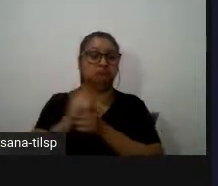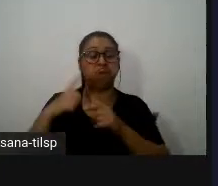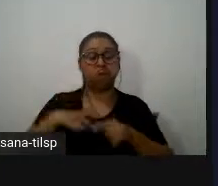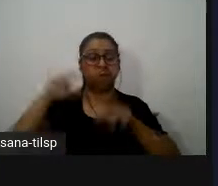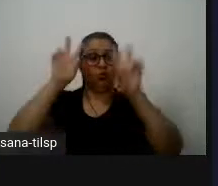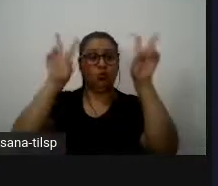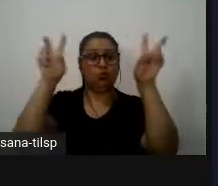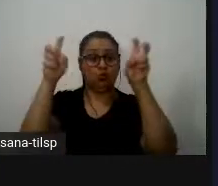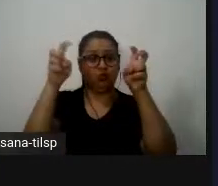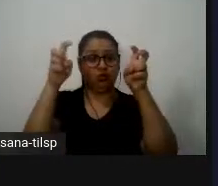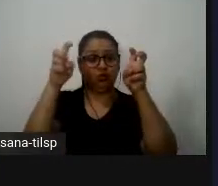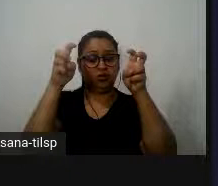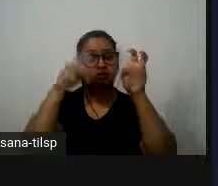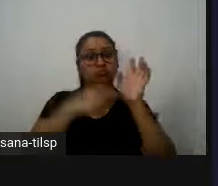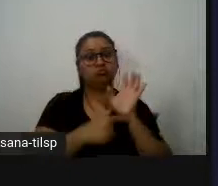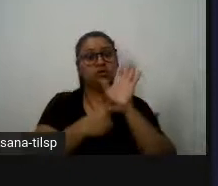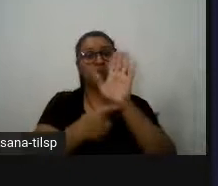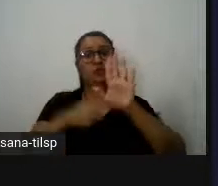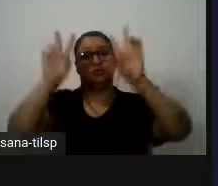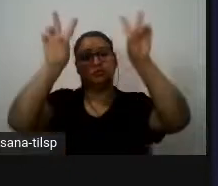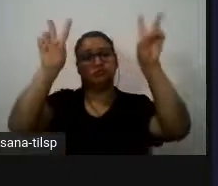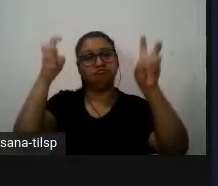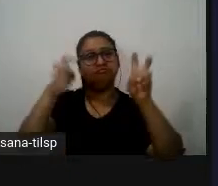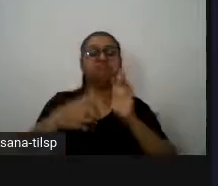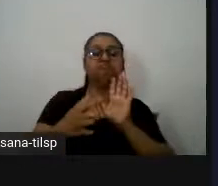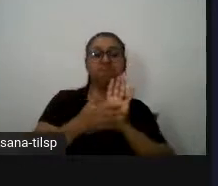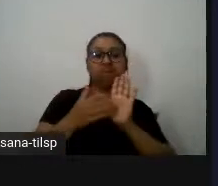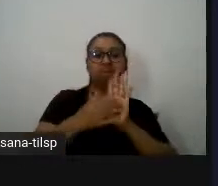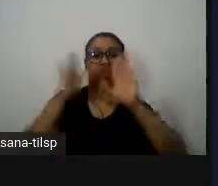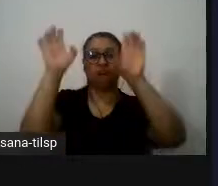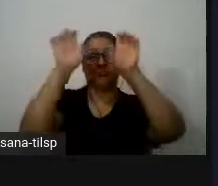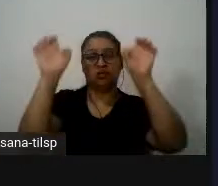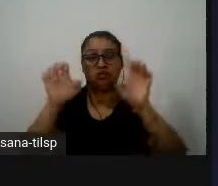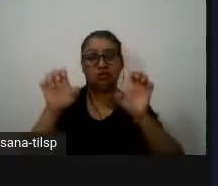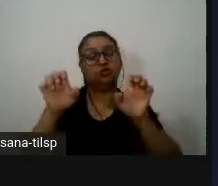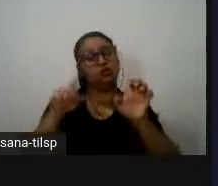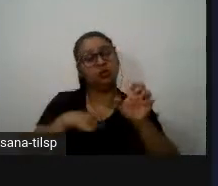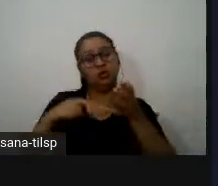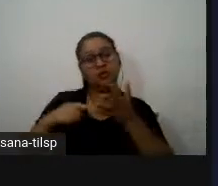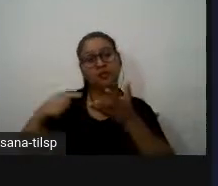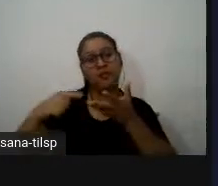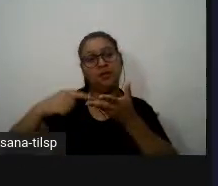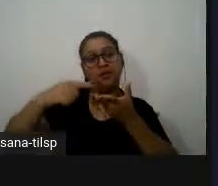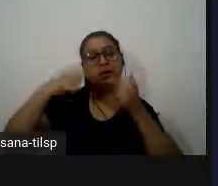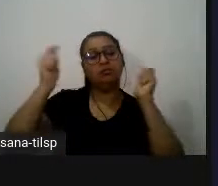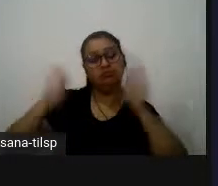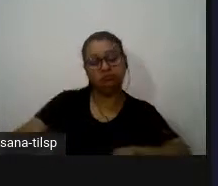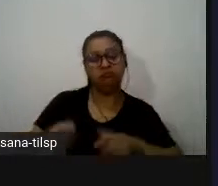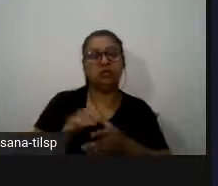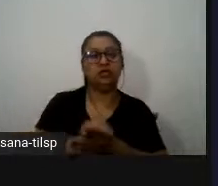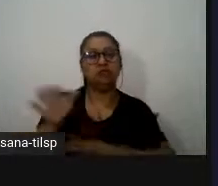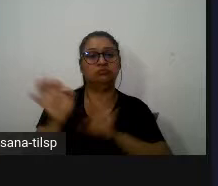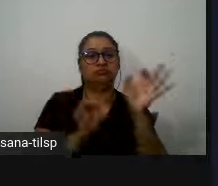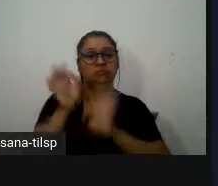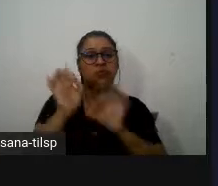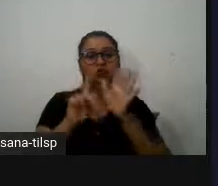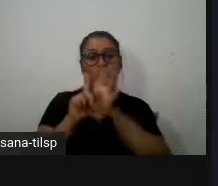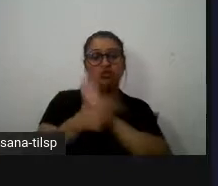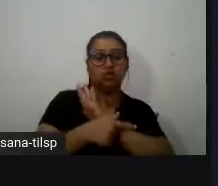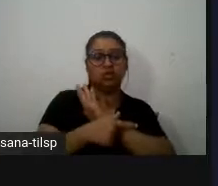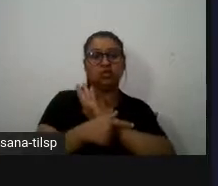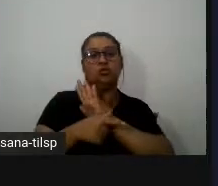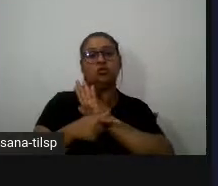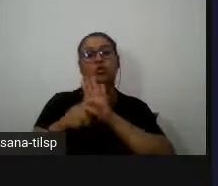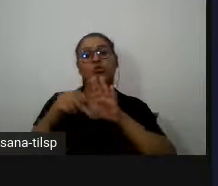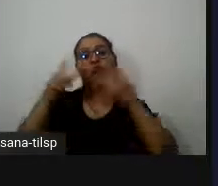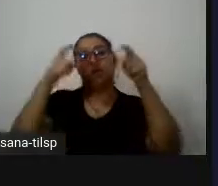que encabeça o texto e depois a estrutura é variável e é variável em função do género ou da classe textual